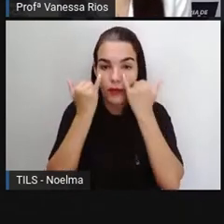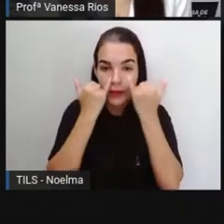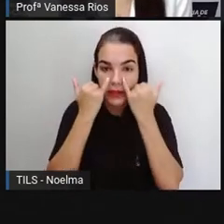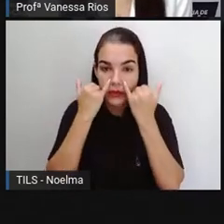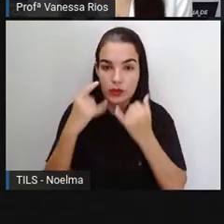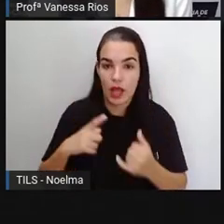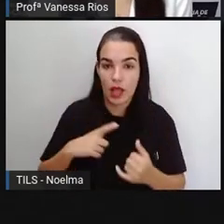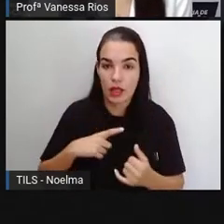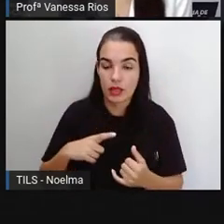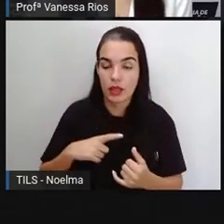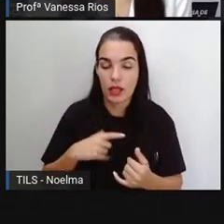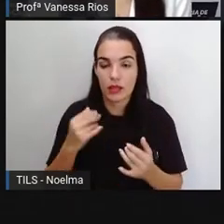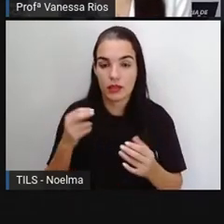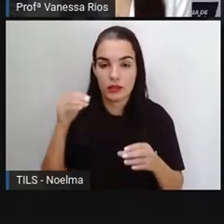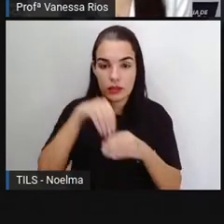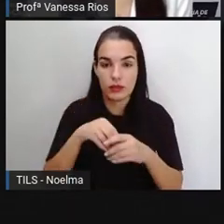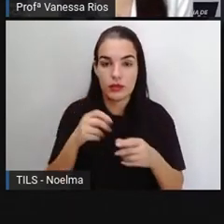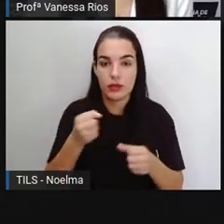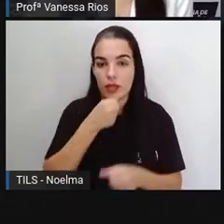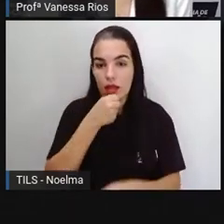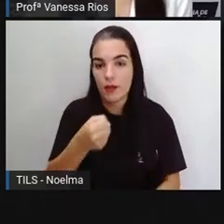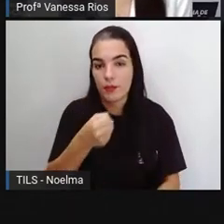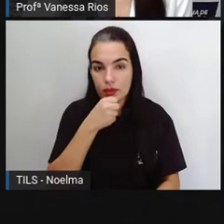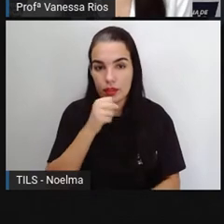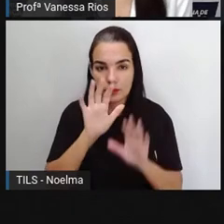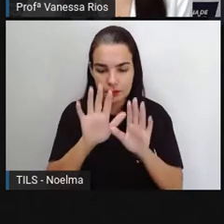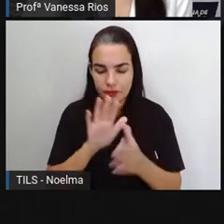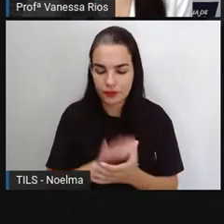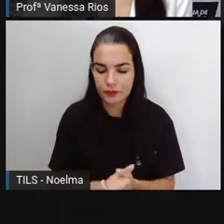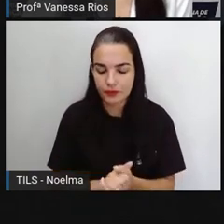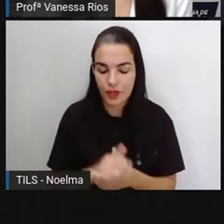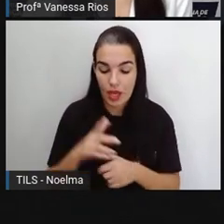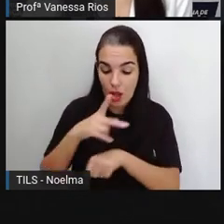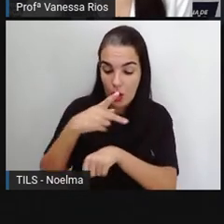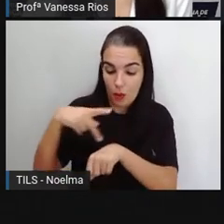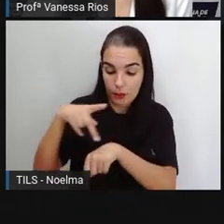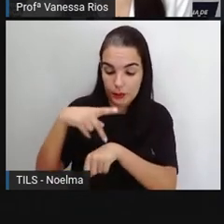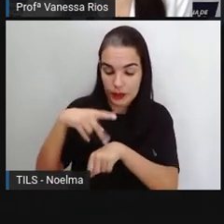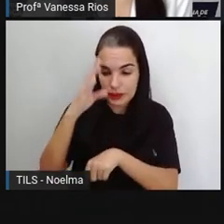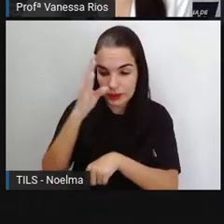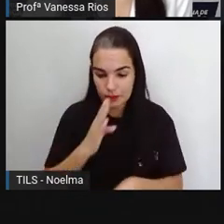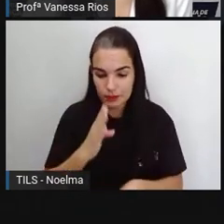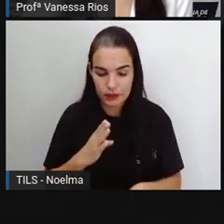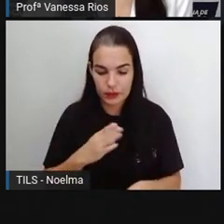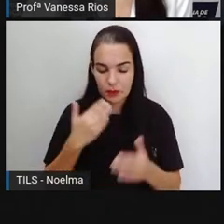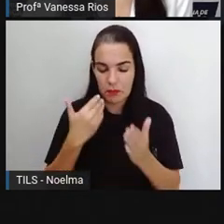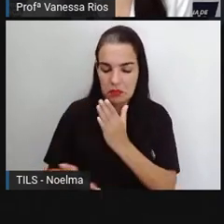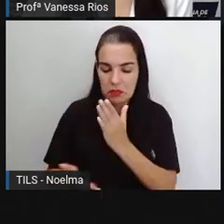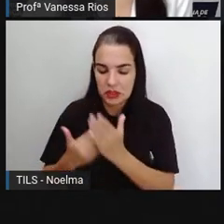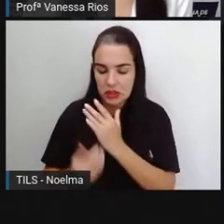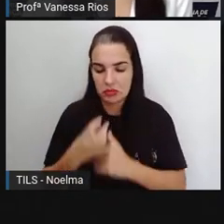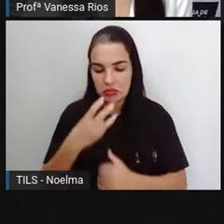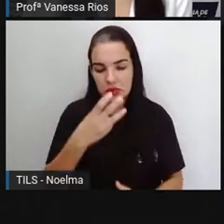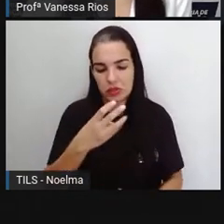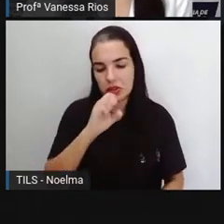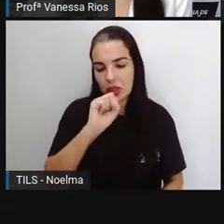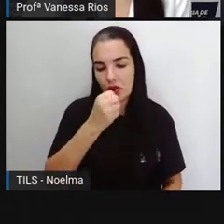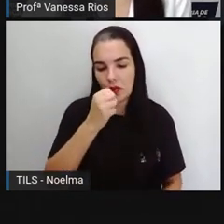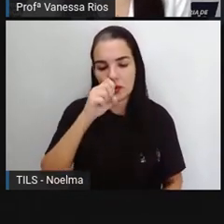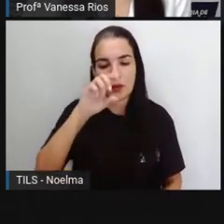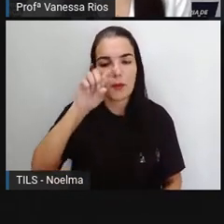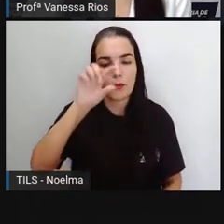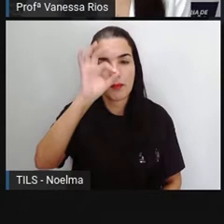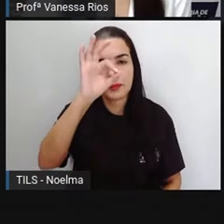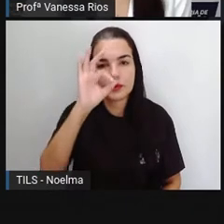trazidas nessa reportagem. O país desperdiçou 38% da água potável nos sistemas